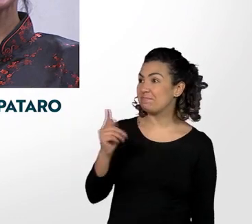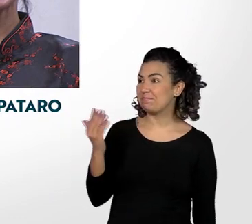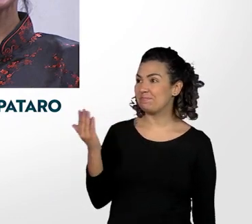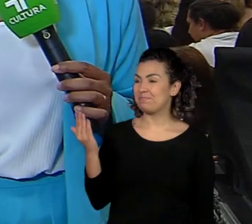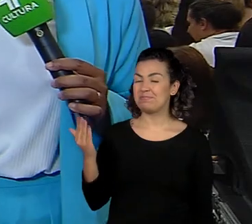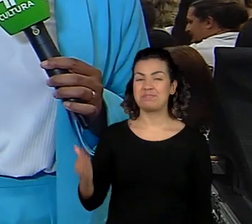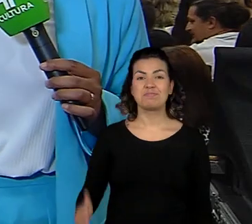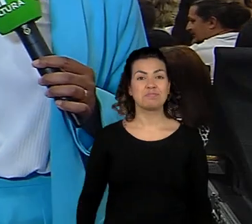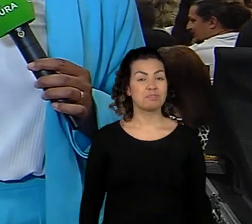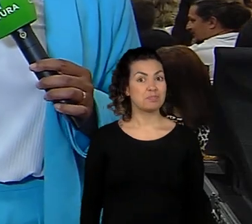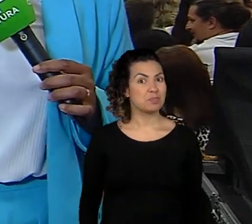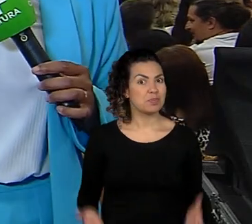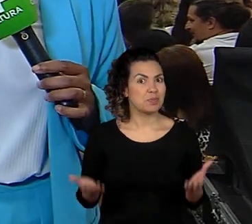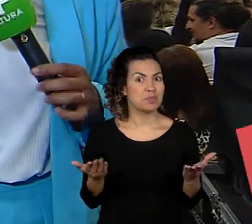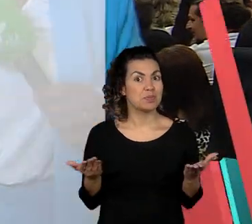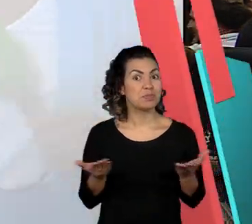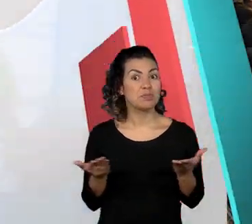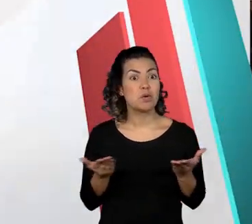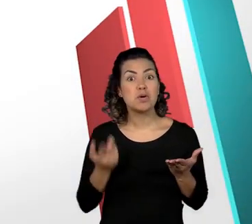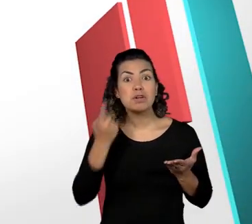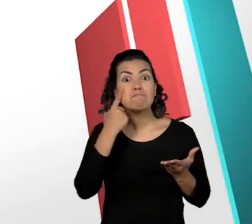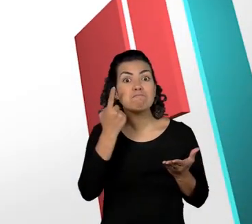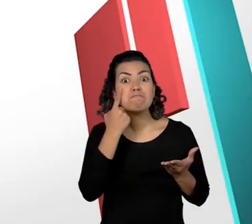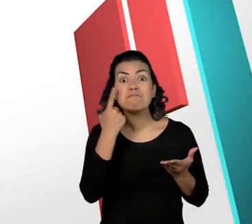E a gente vai conferir agora.